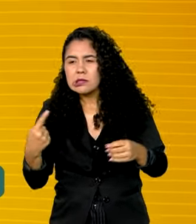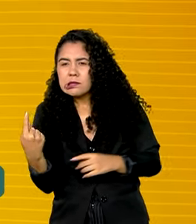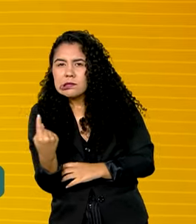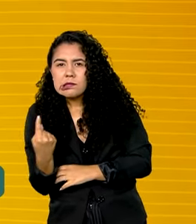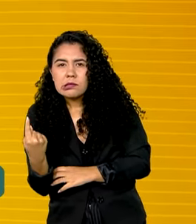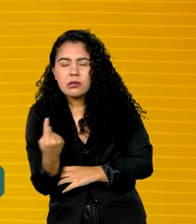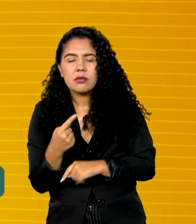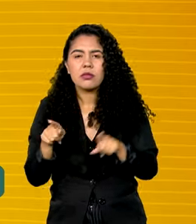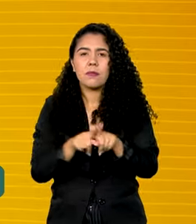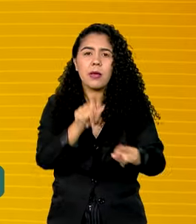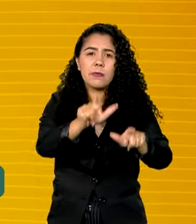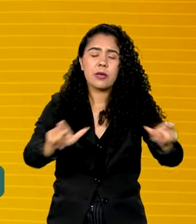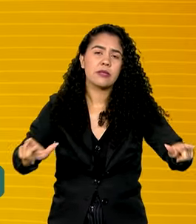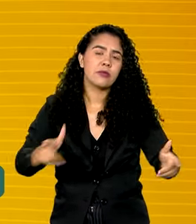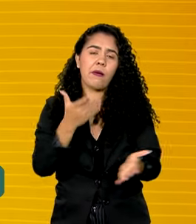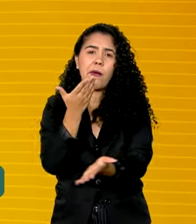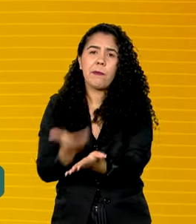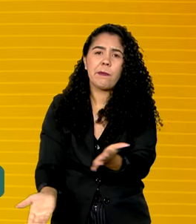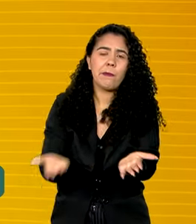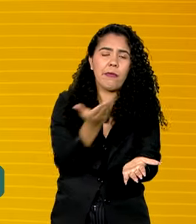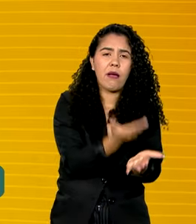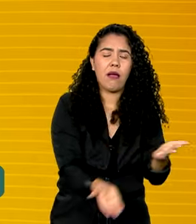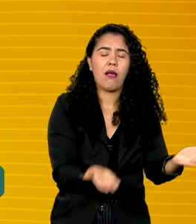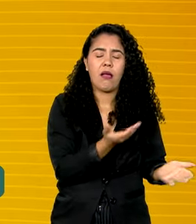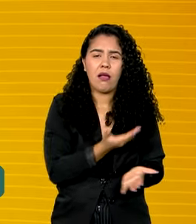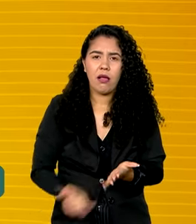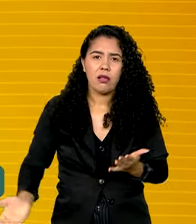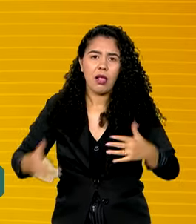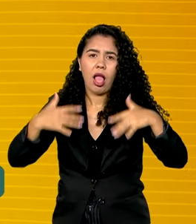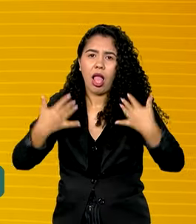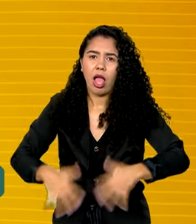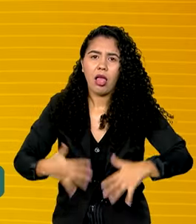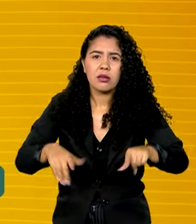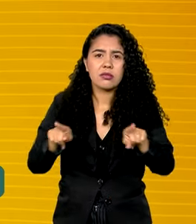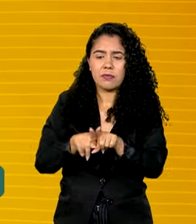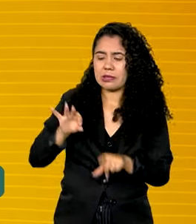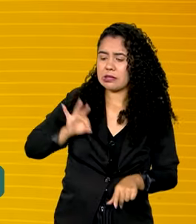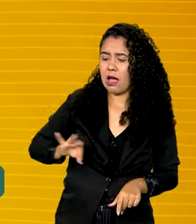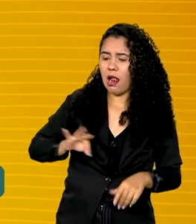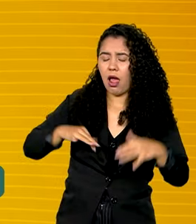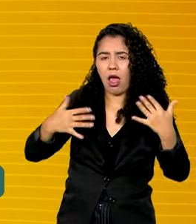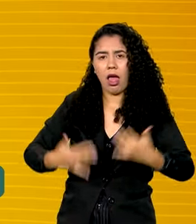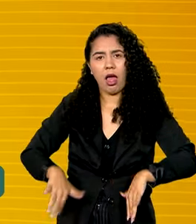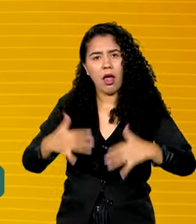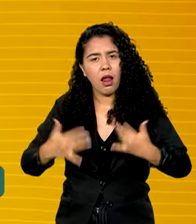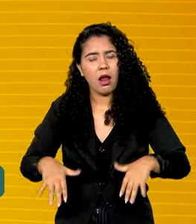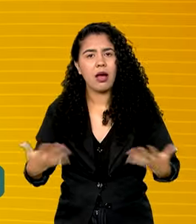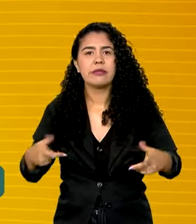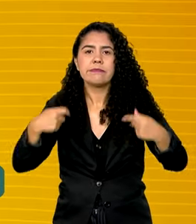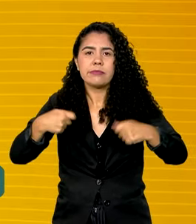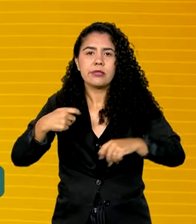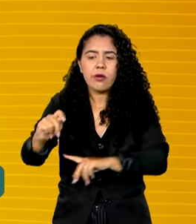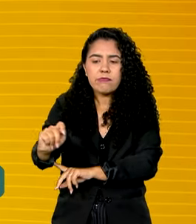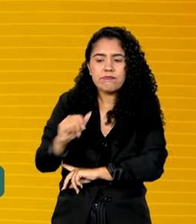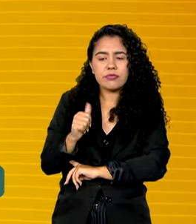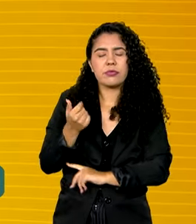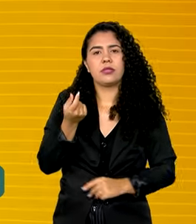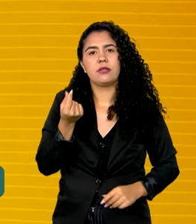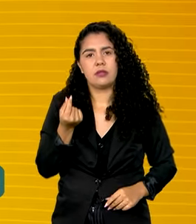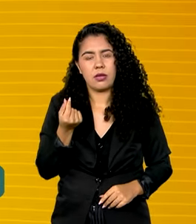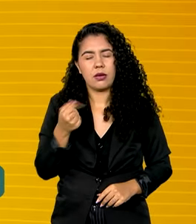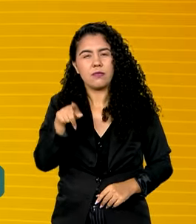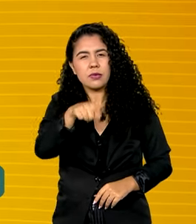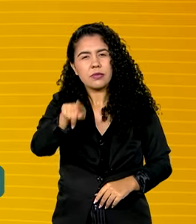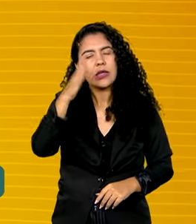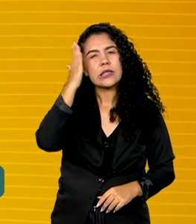pessoas que perderam ali as condições de renda e tiveram que vir para o benefício. Para a gente ter uma ideia,